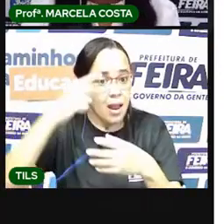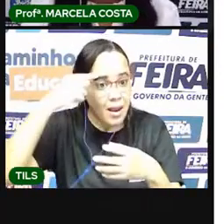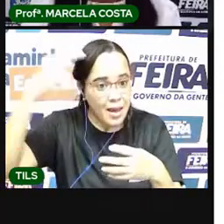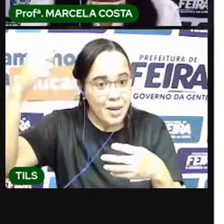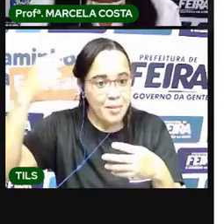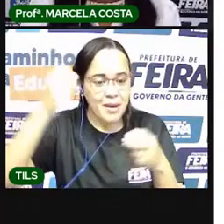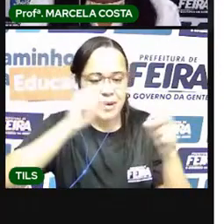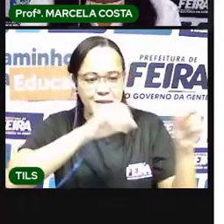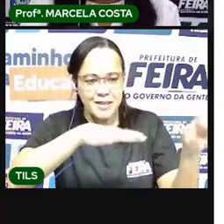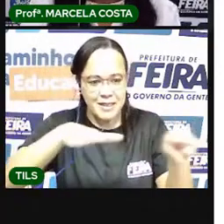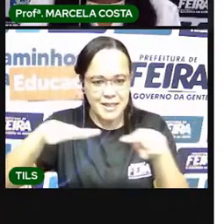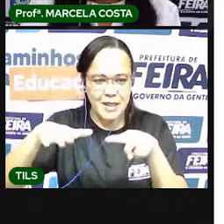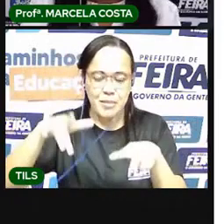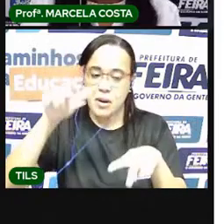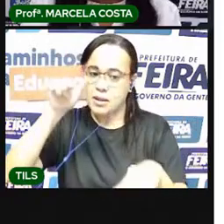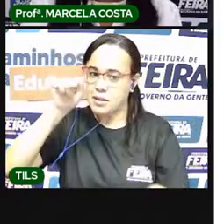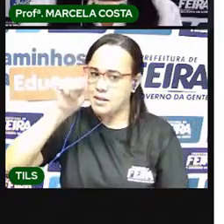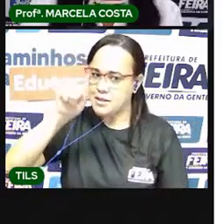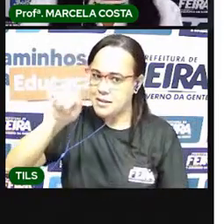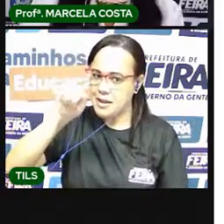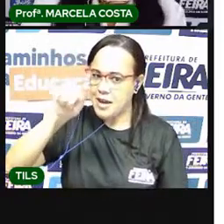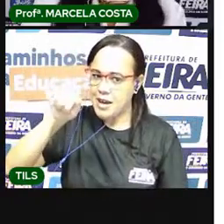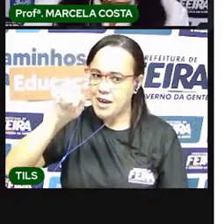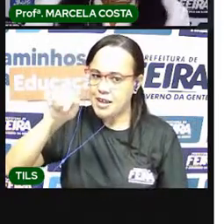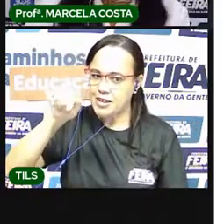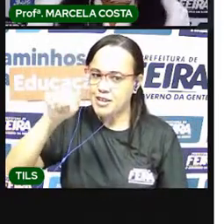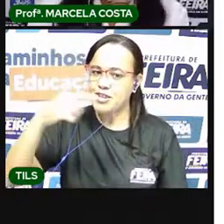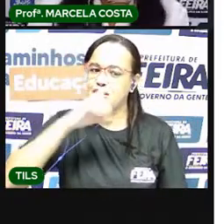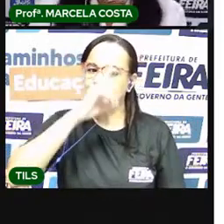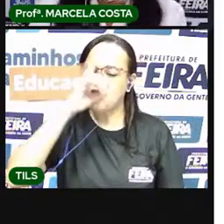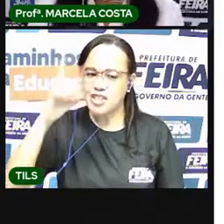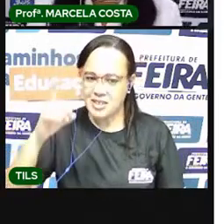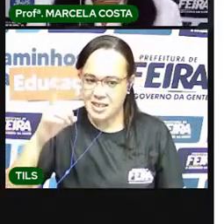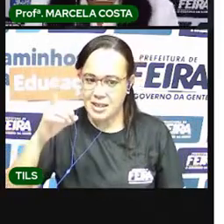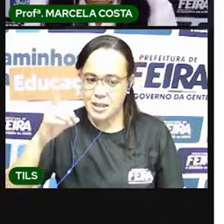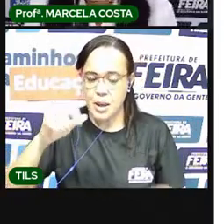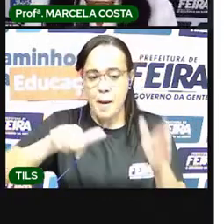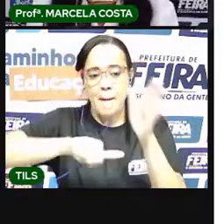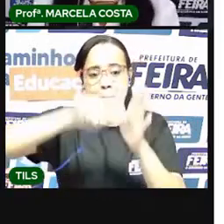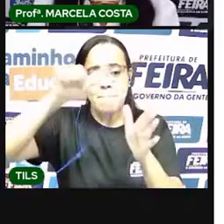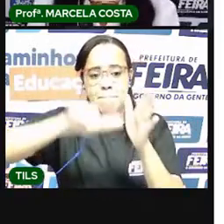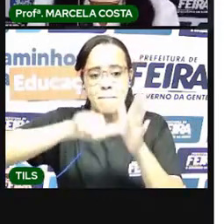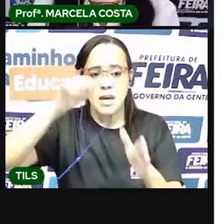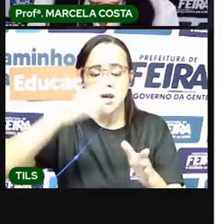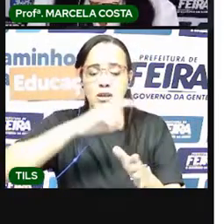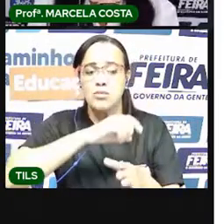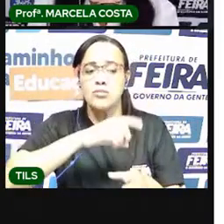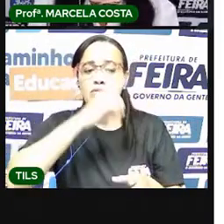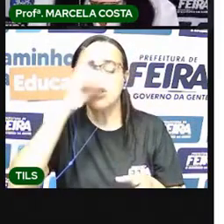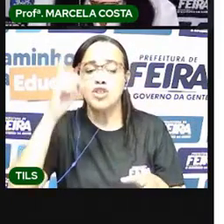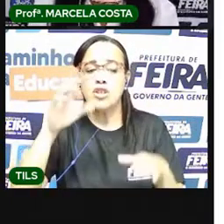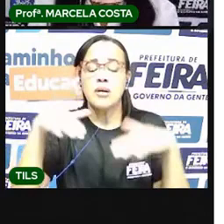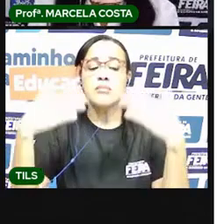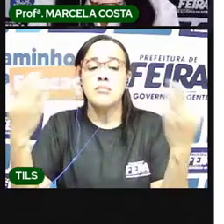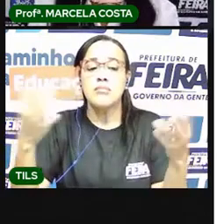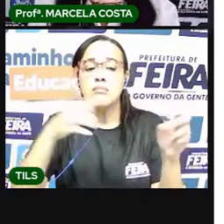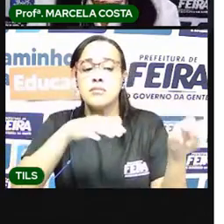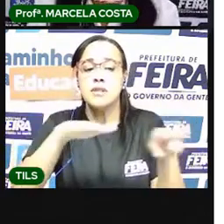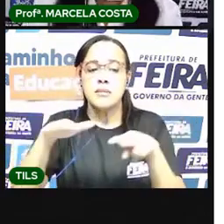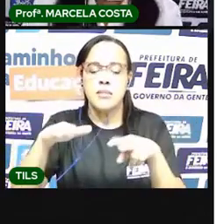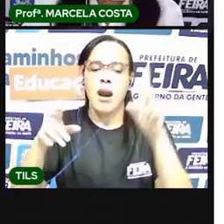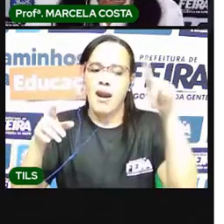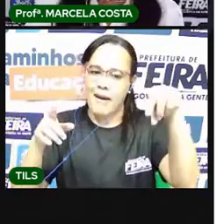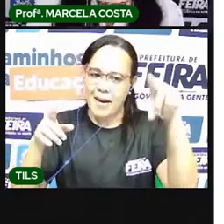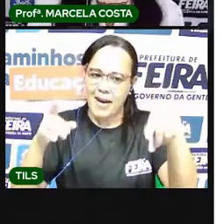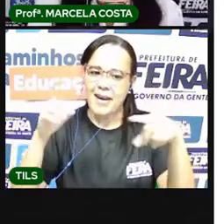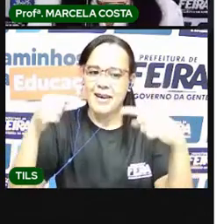sete dias, não é isso? Qual é o primeiro dia da semana? O domingo